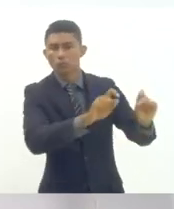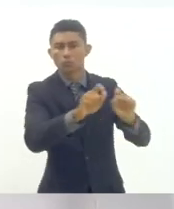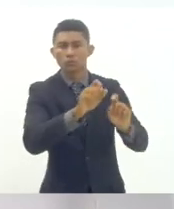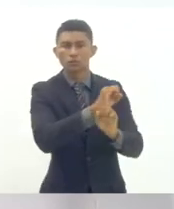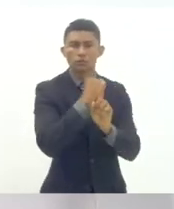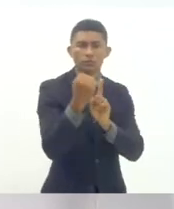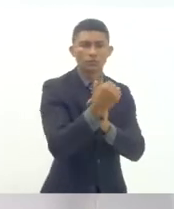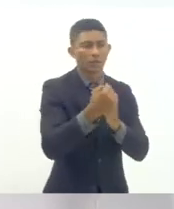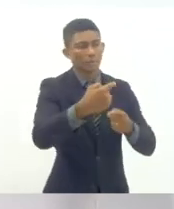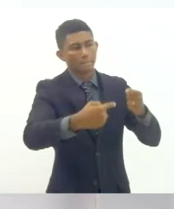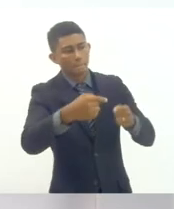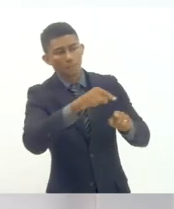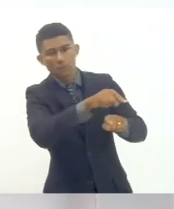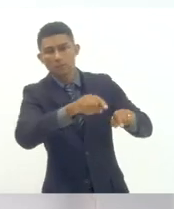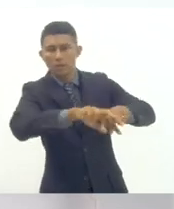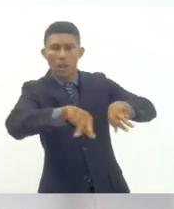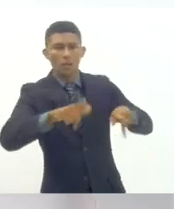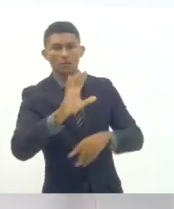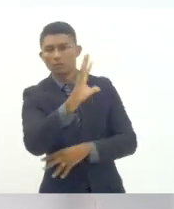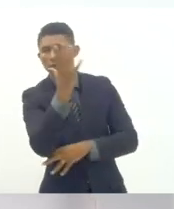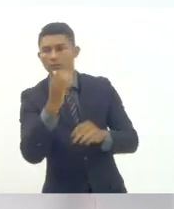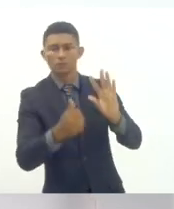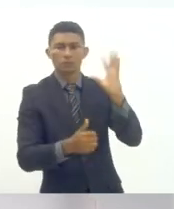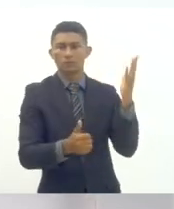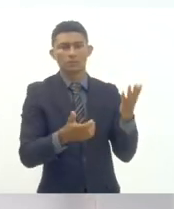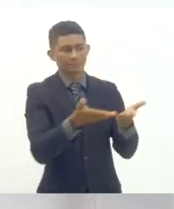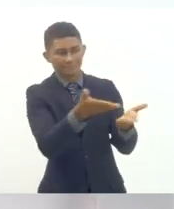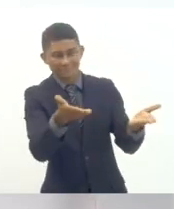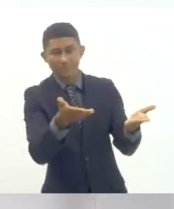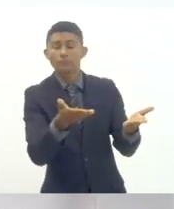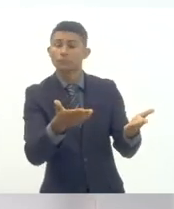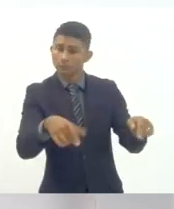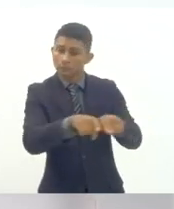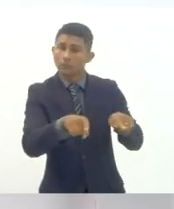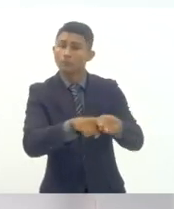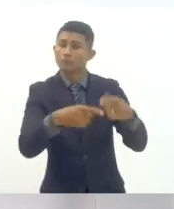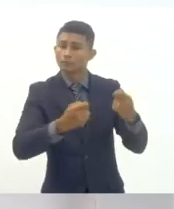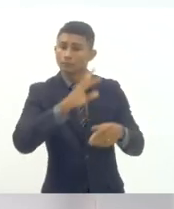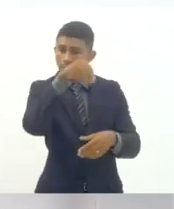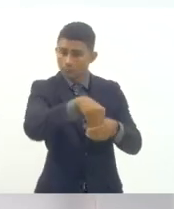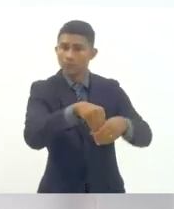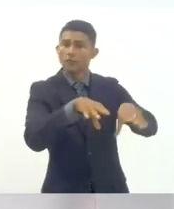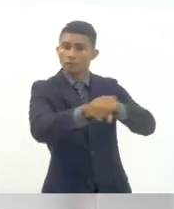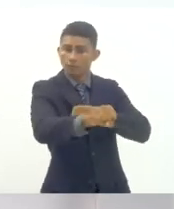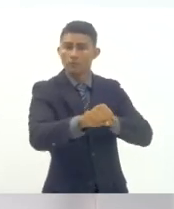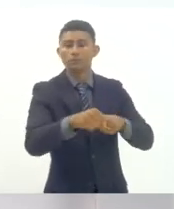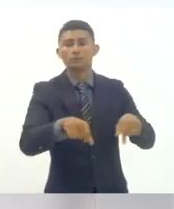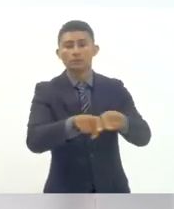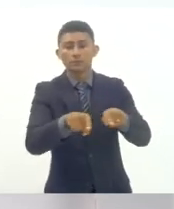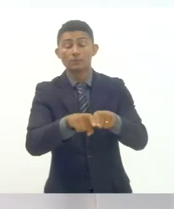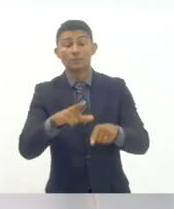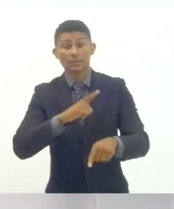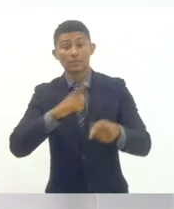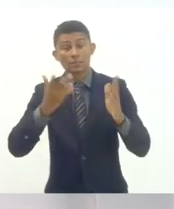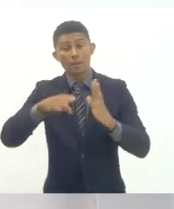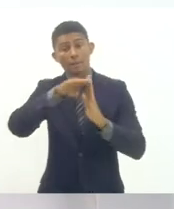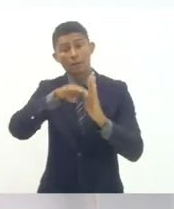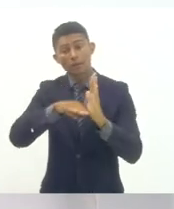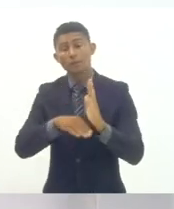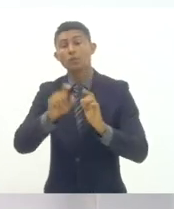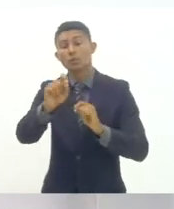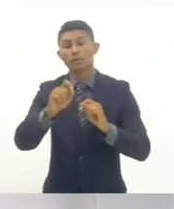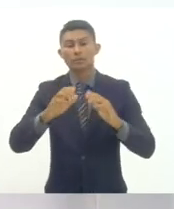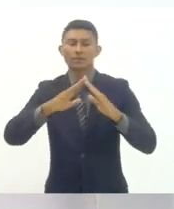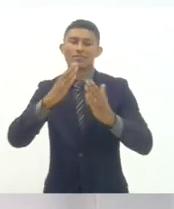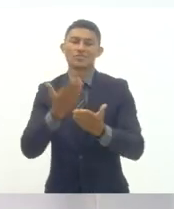políticas e ambientais na formação com referências e programas já existentes como a Escola da Terra em parcerias